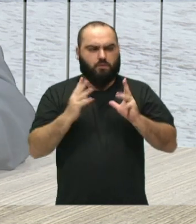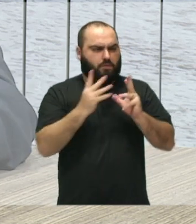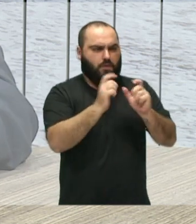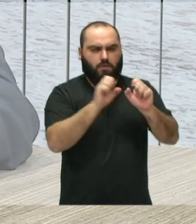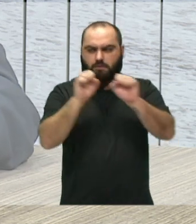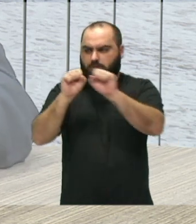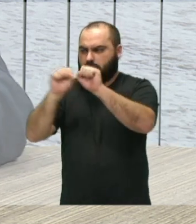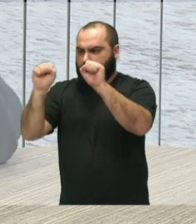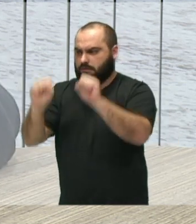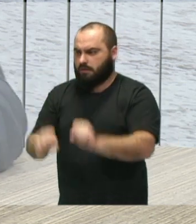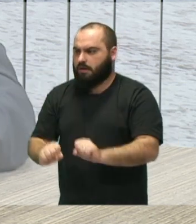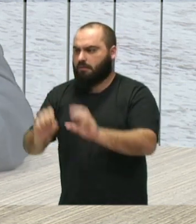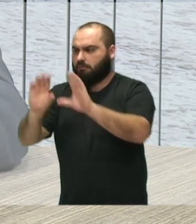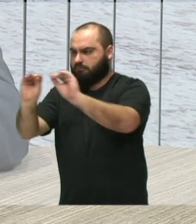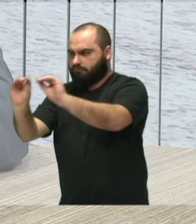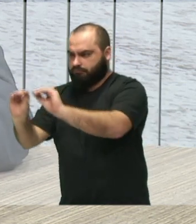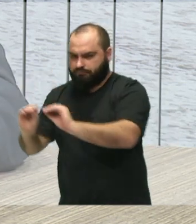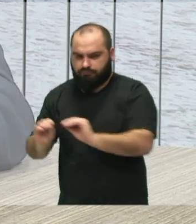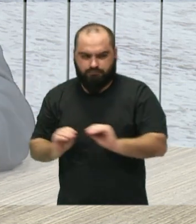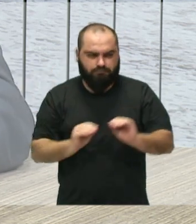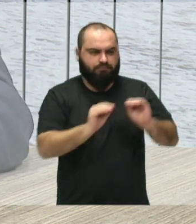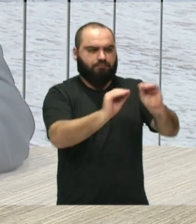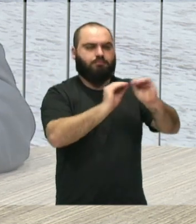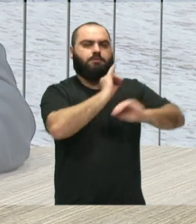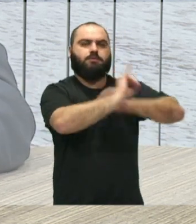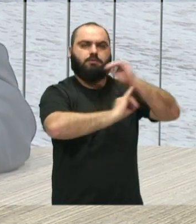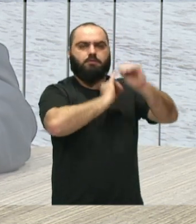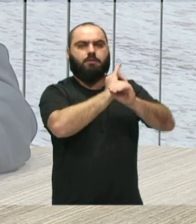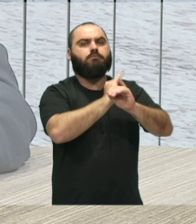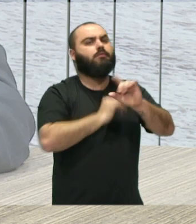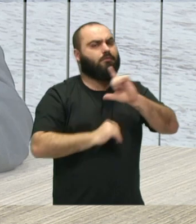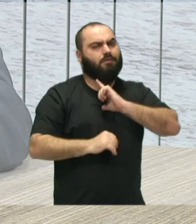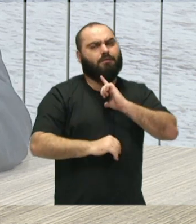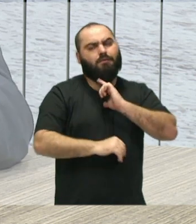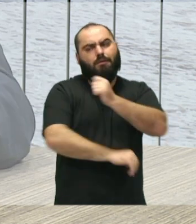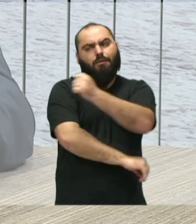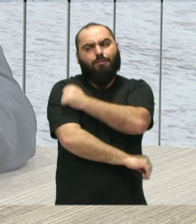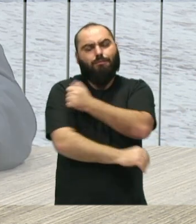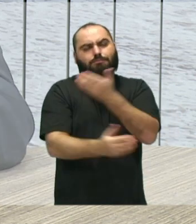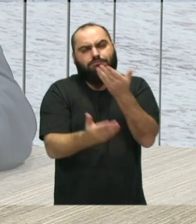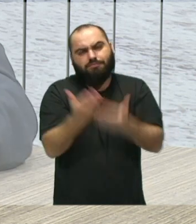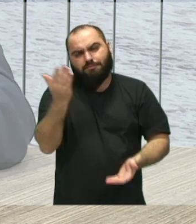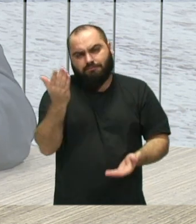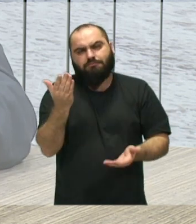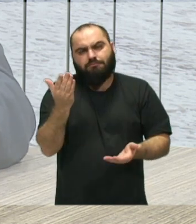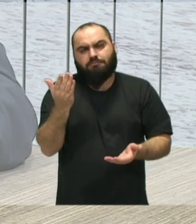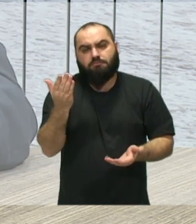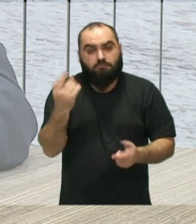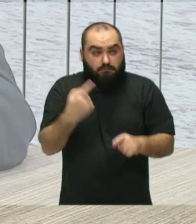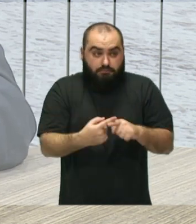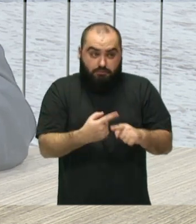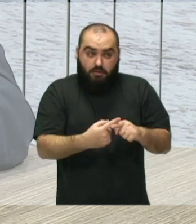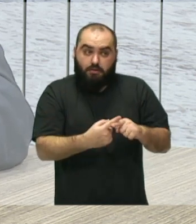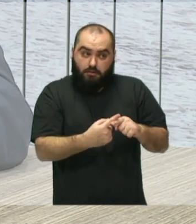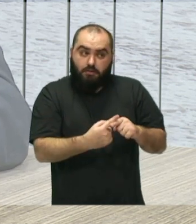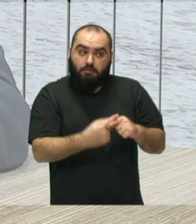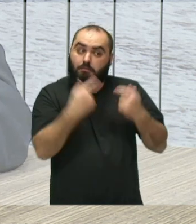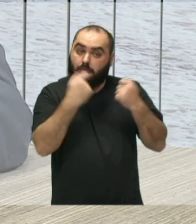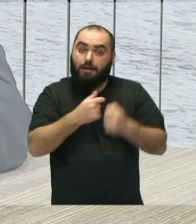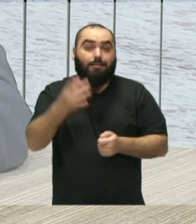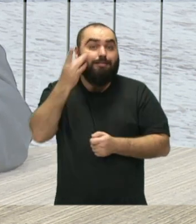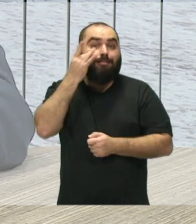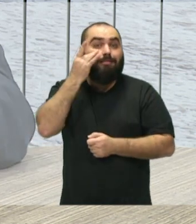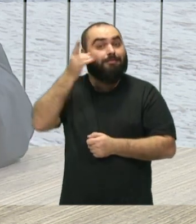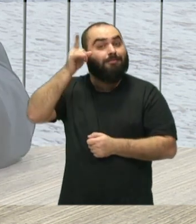o formato, nos adaptamos, né, Perdemos alguns alunos, né, porque o Conservatório é um curso que essencialmente é presencial,